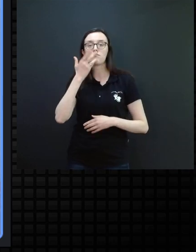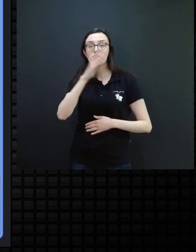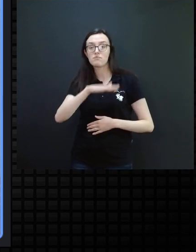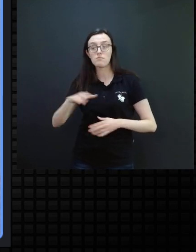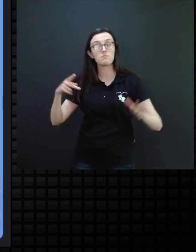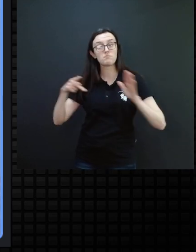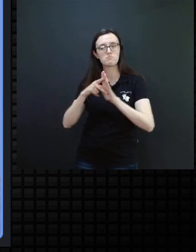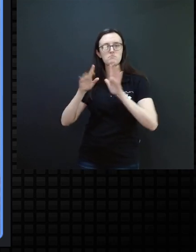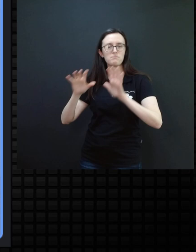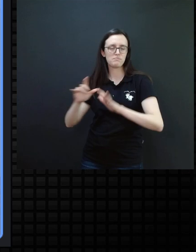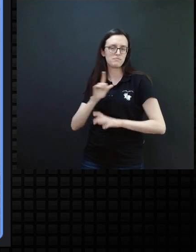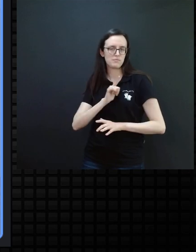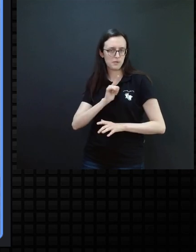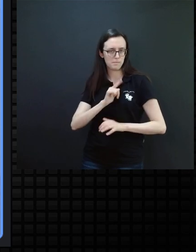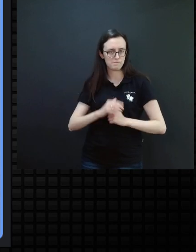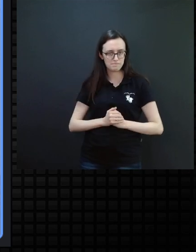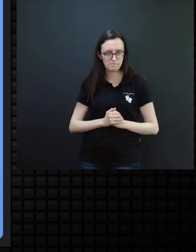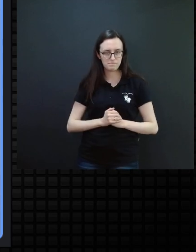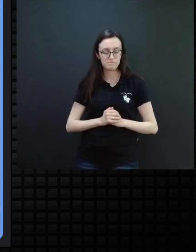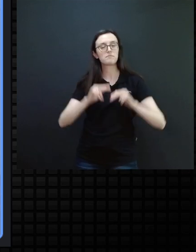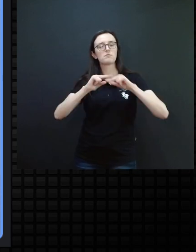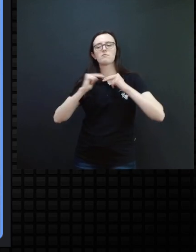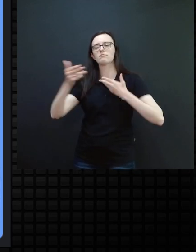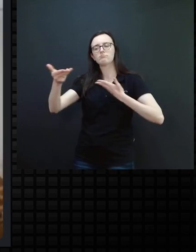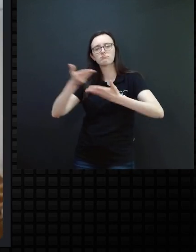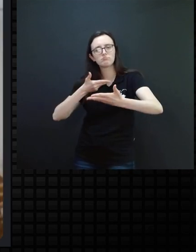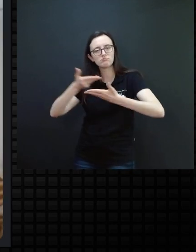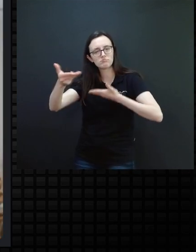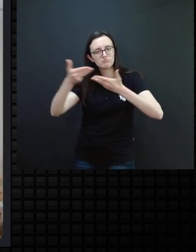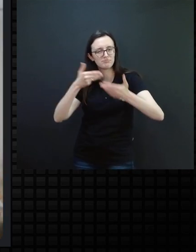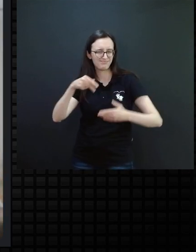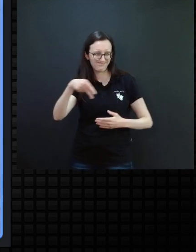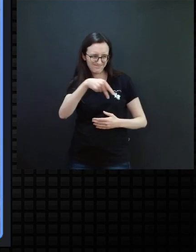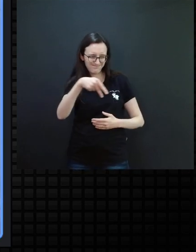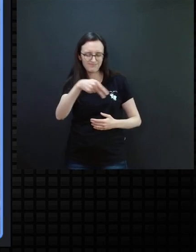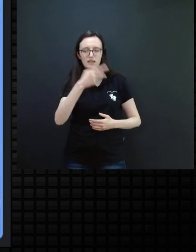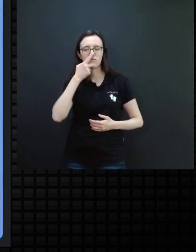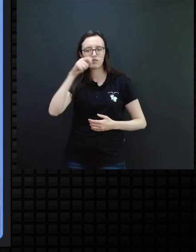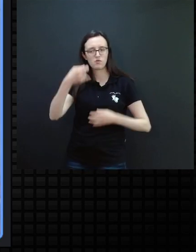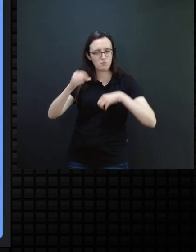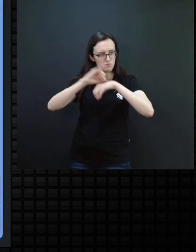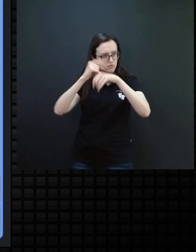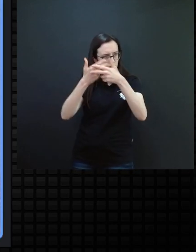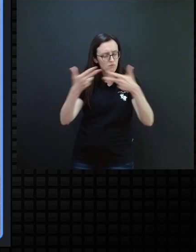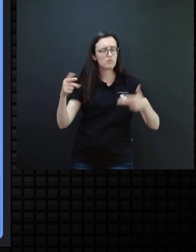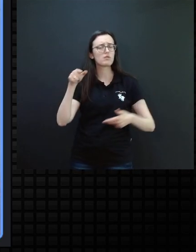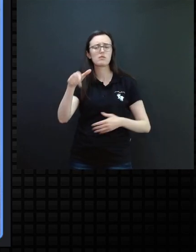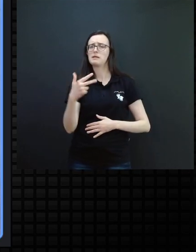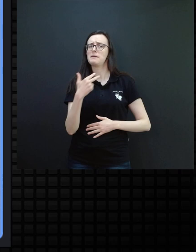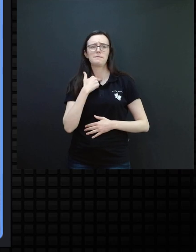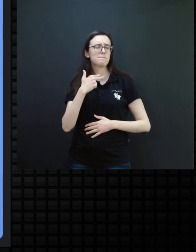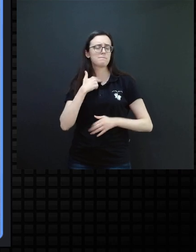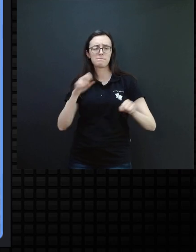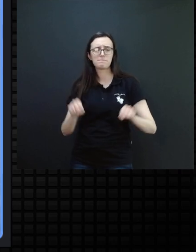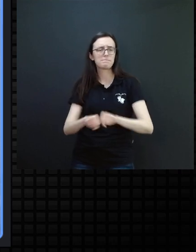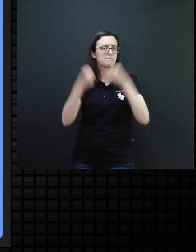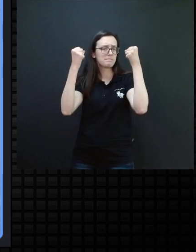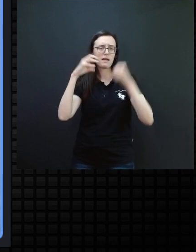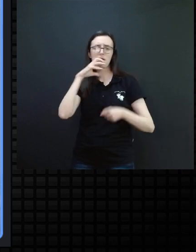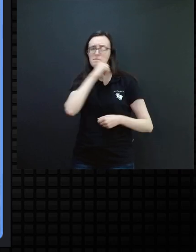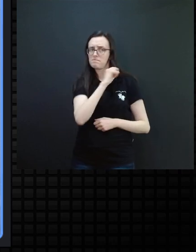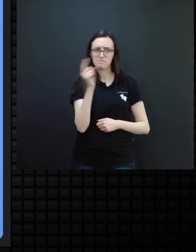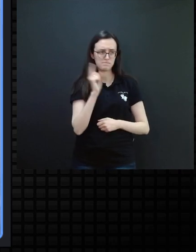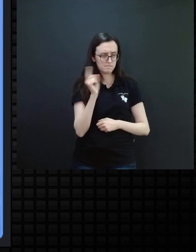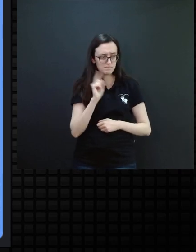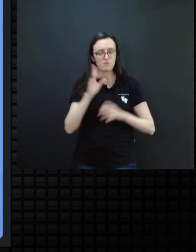típicas. Então, essa troca, professor, desse objeto, ele não pode ter uma ruptura e ser rápido, né,